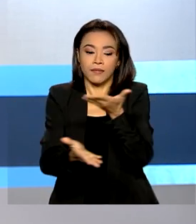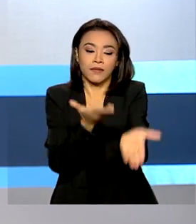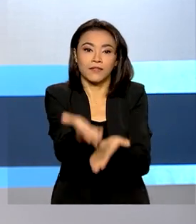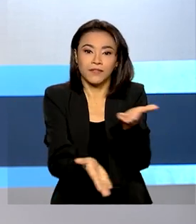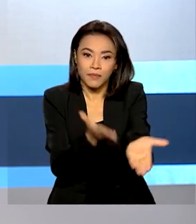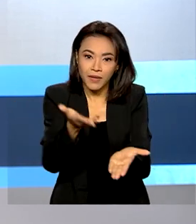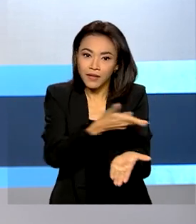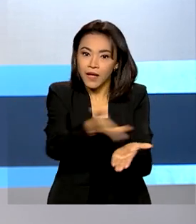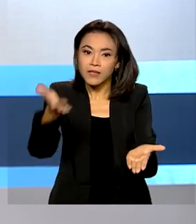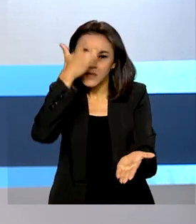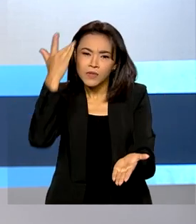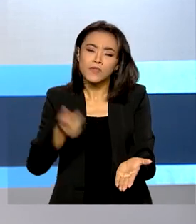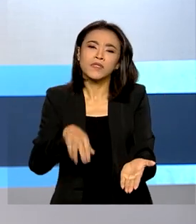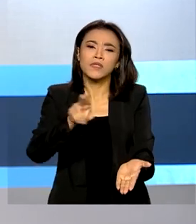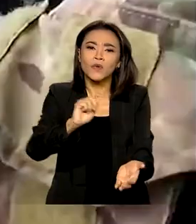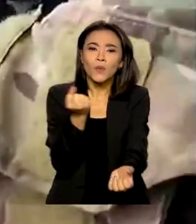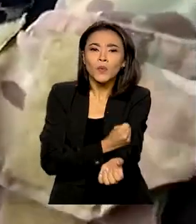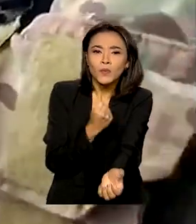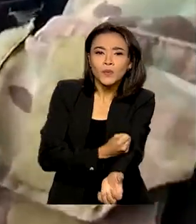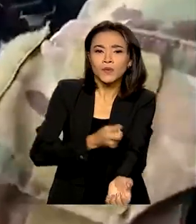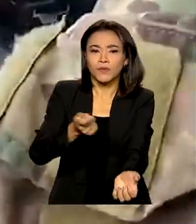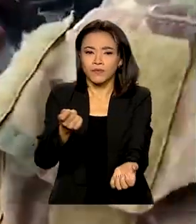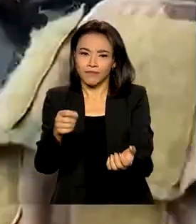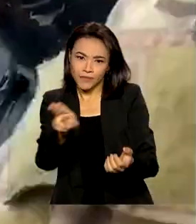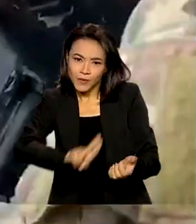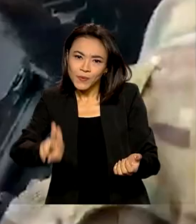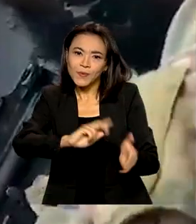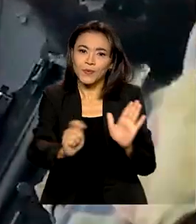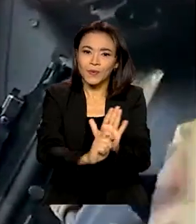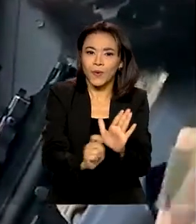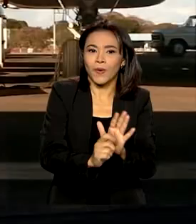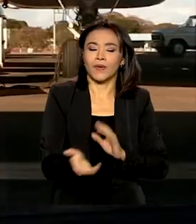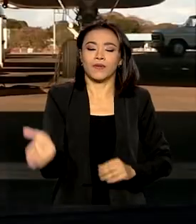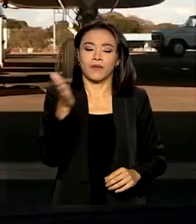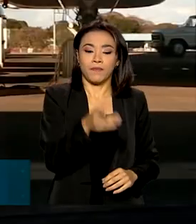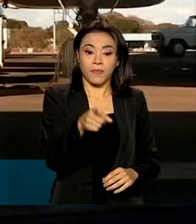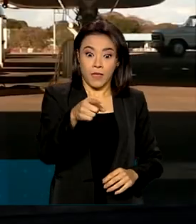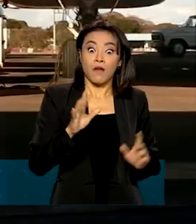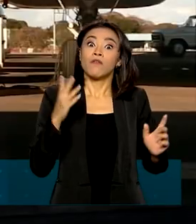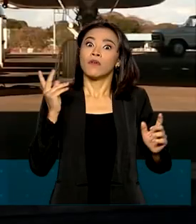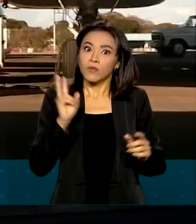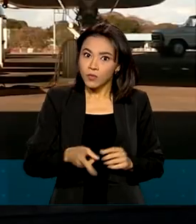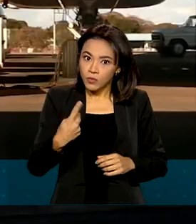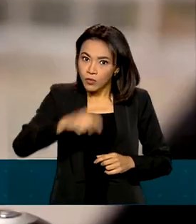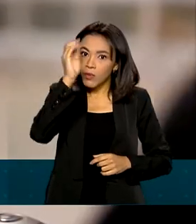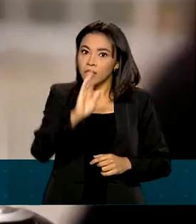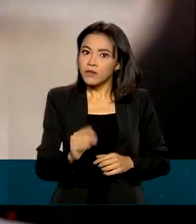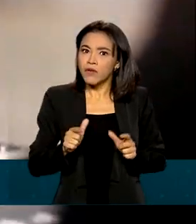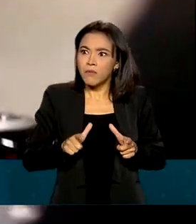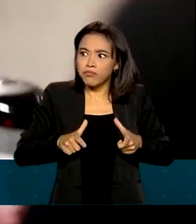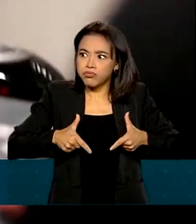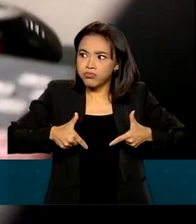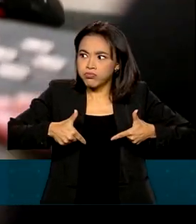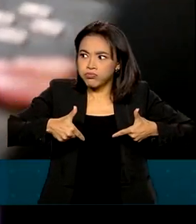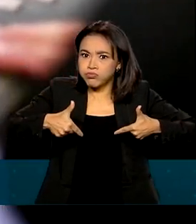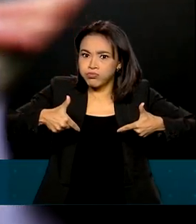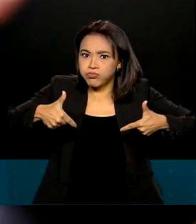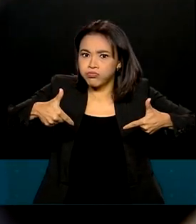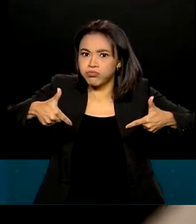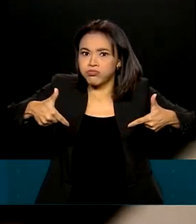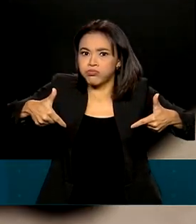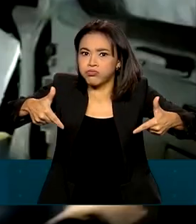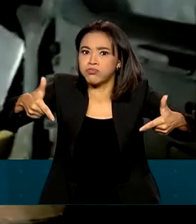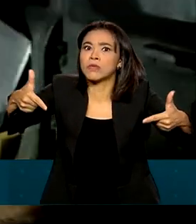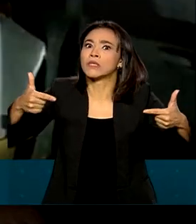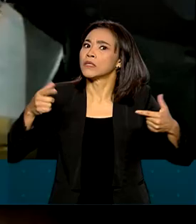qualificação aos reabilitados. O combate ao narcotráfico vem avançando no país, apesar de toda a complexidade